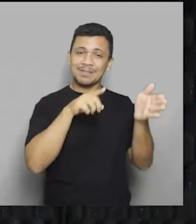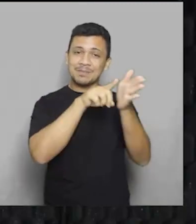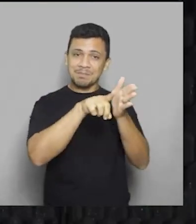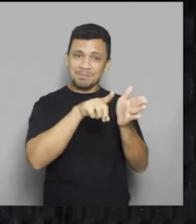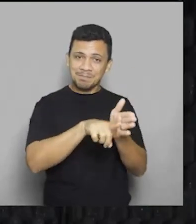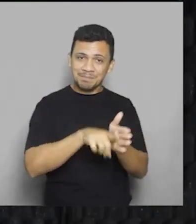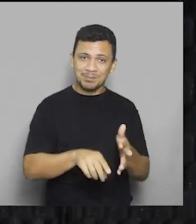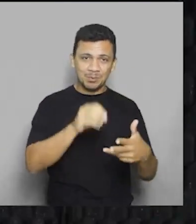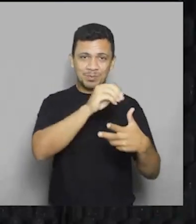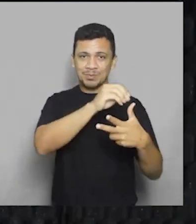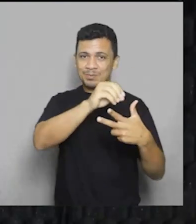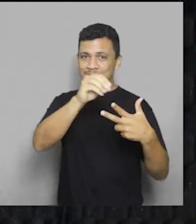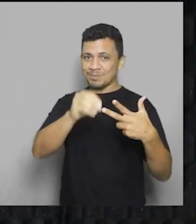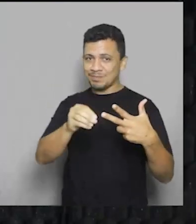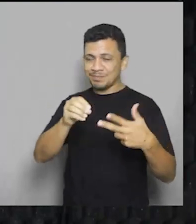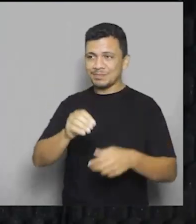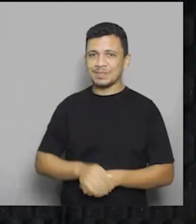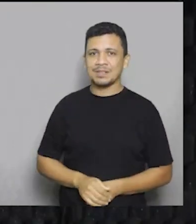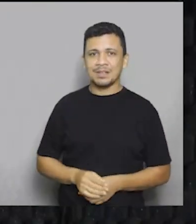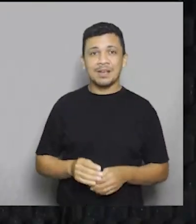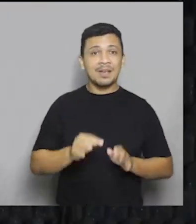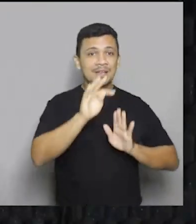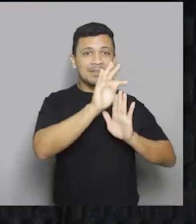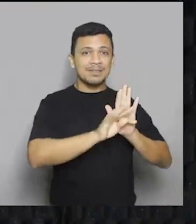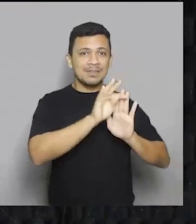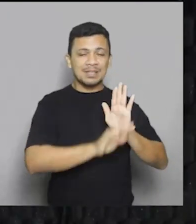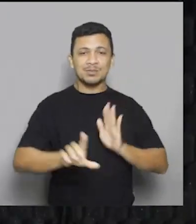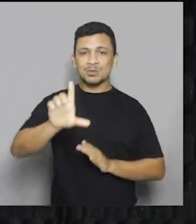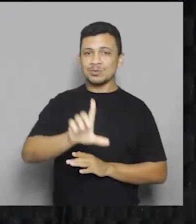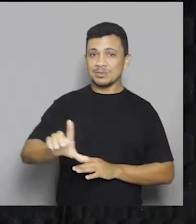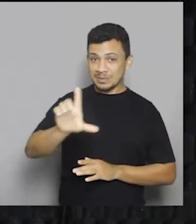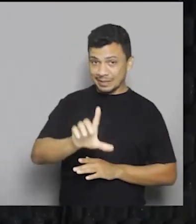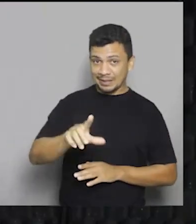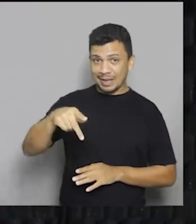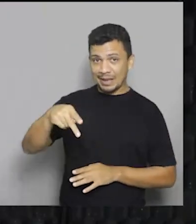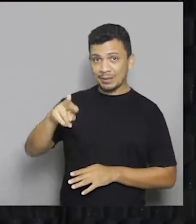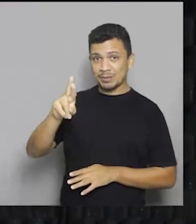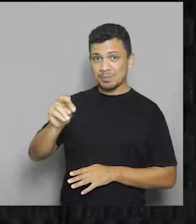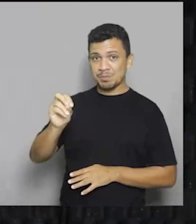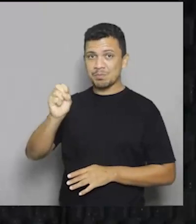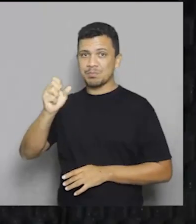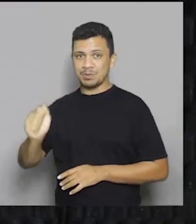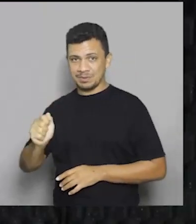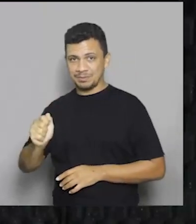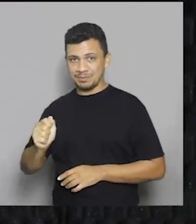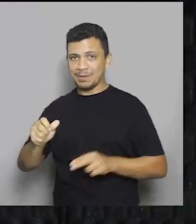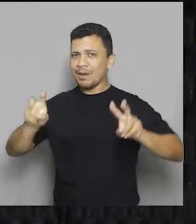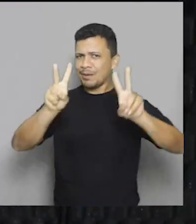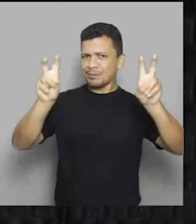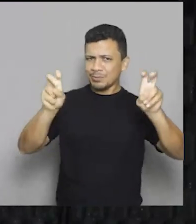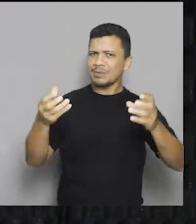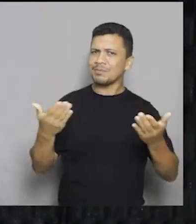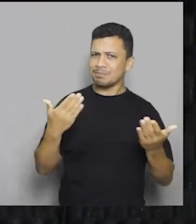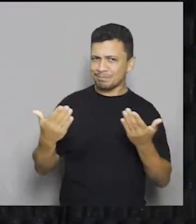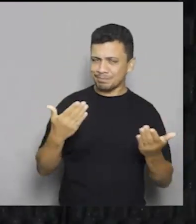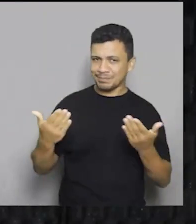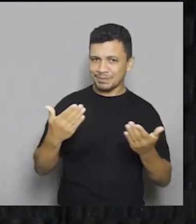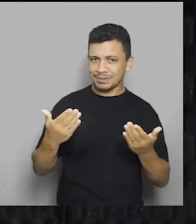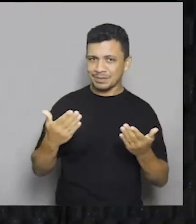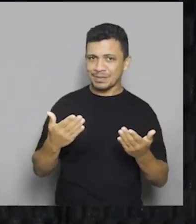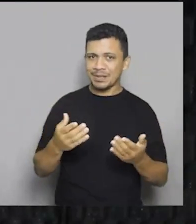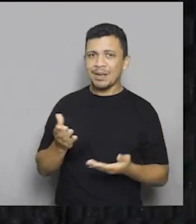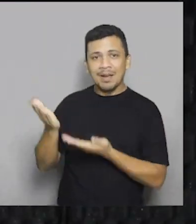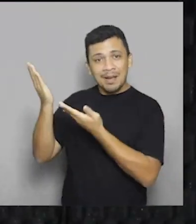o Enem. Análise de texto literário em prosa é o nosso tema do momento que nós estamos analisando. E eu trouxe para vocês aqui uma